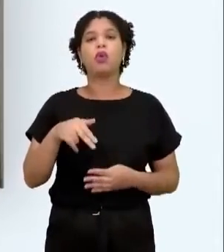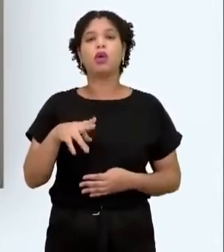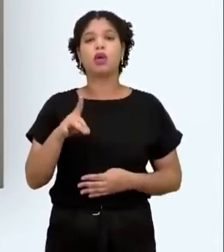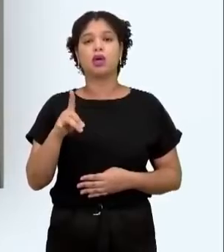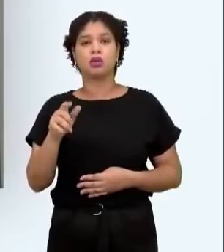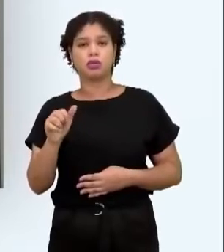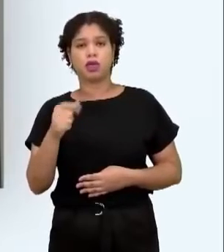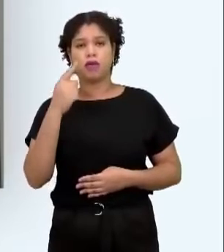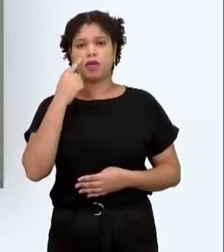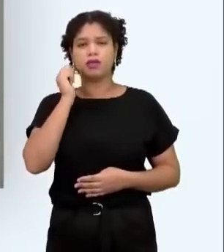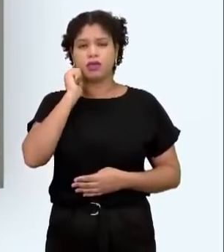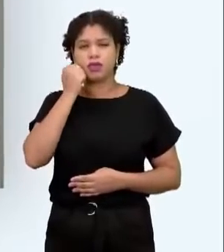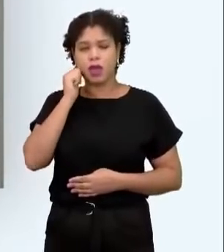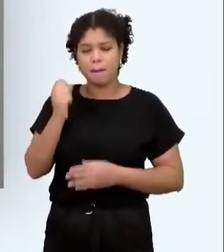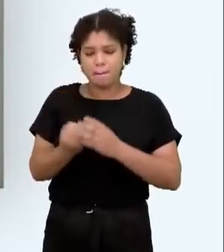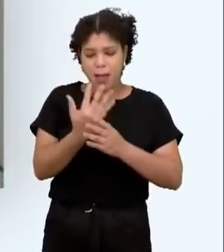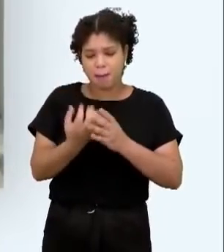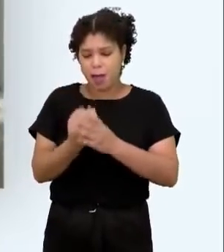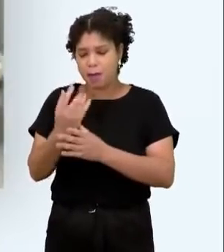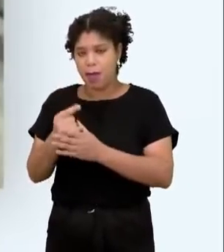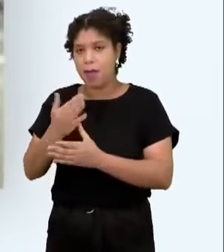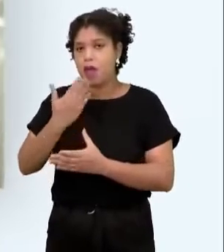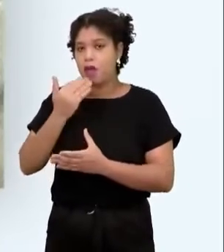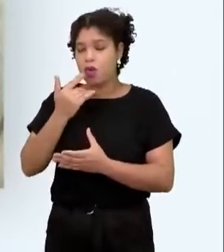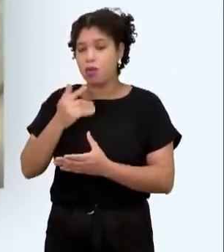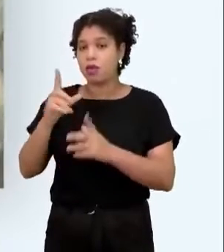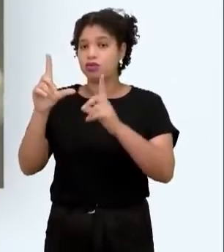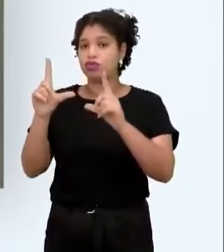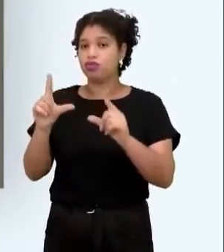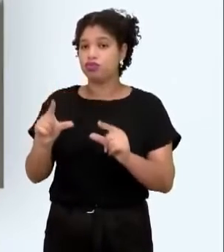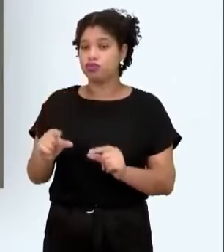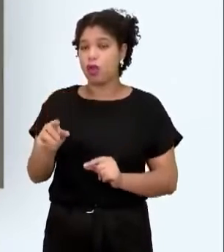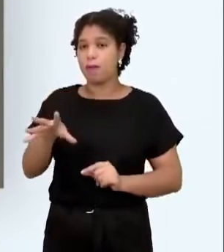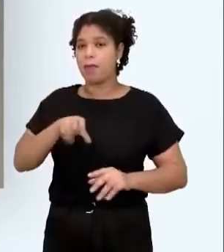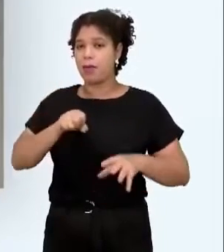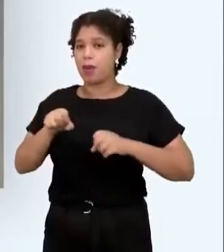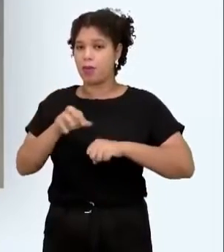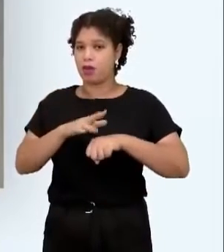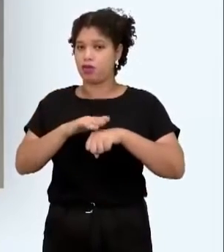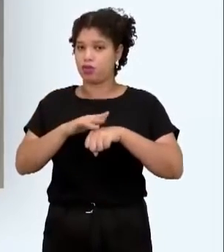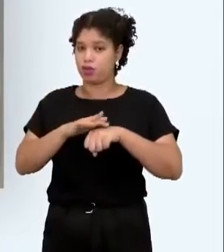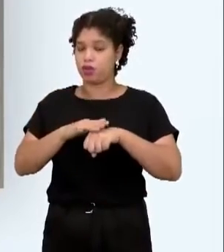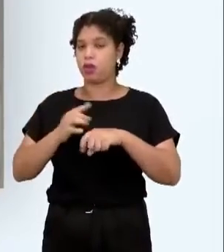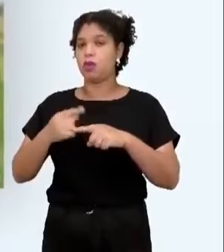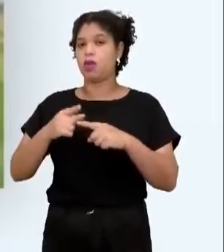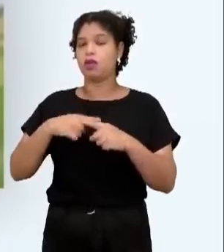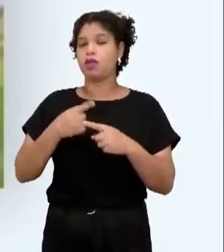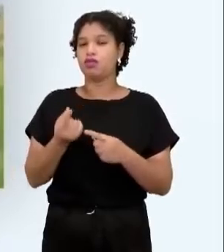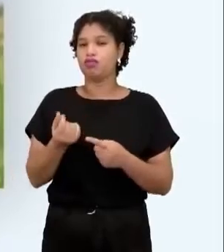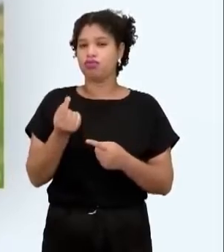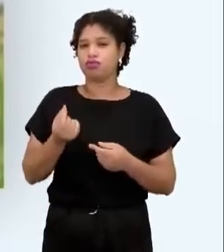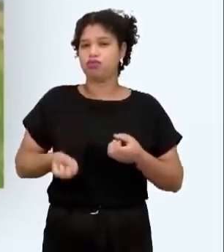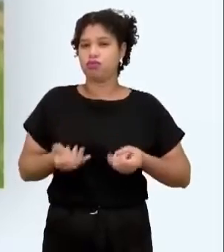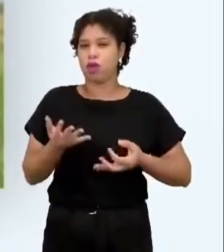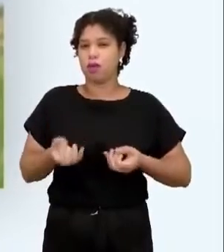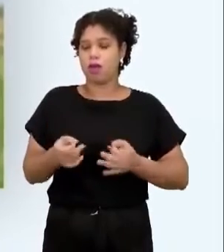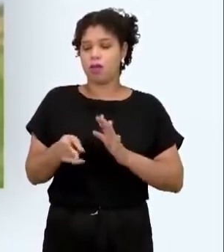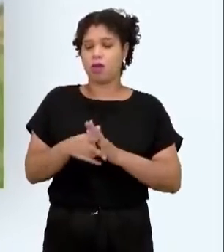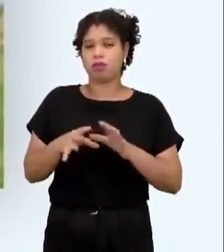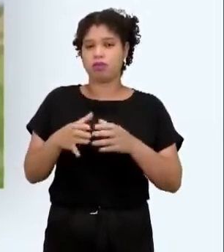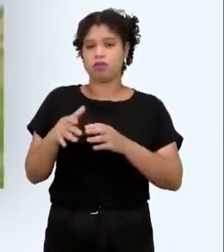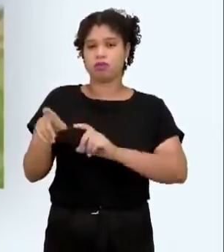incrementar a produção de alimentos e reduzir a incidência de doenças, resultando no aumento dos rendimentos dos agricultores.